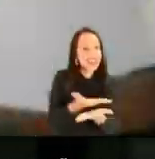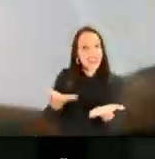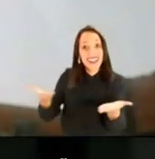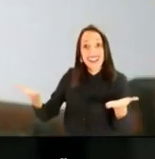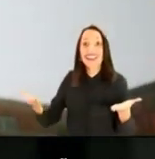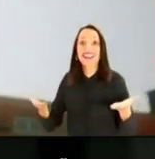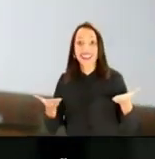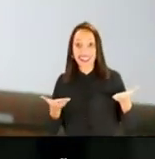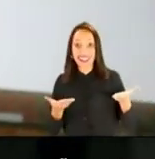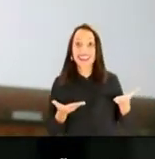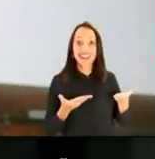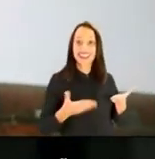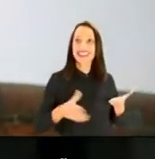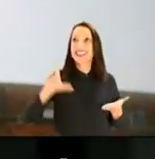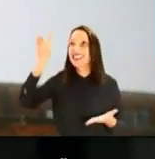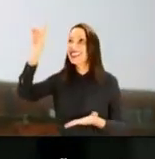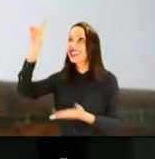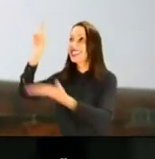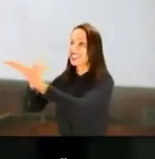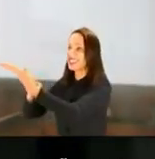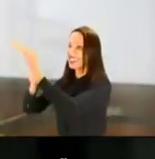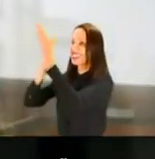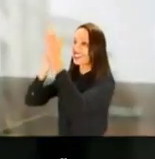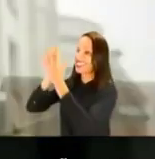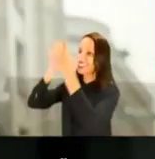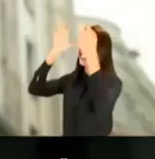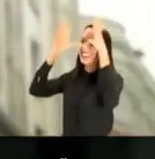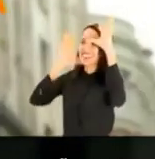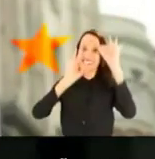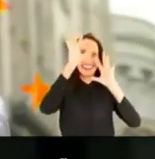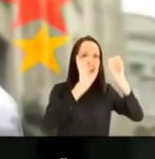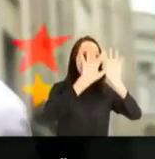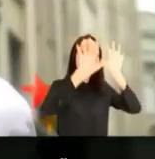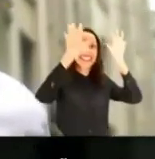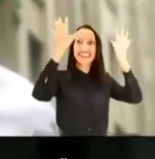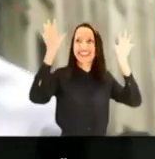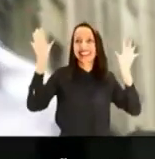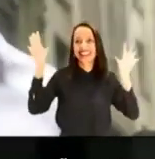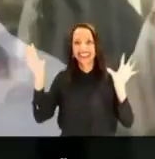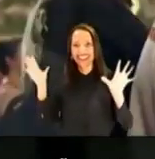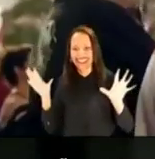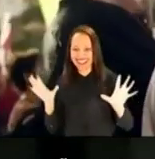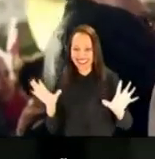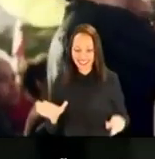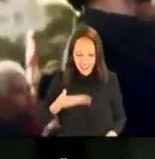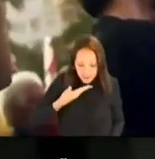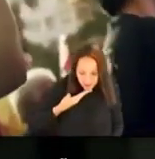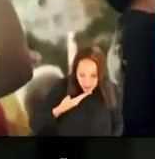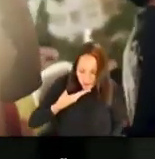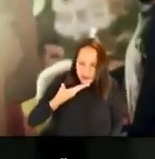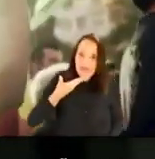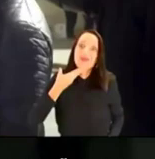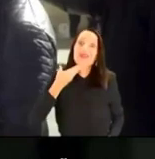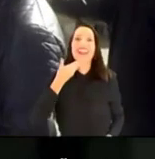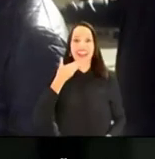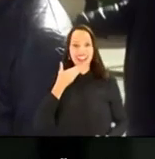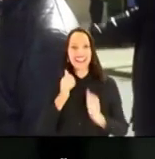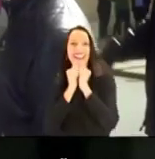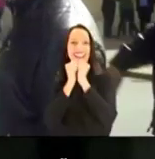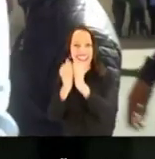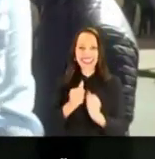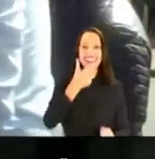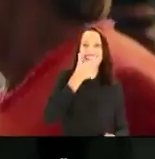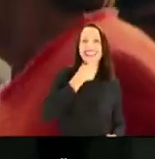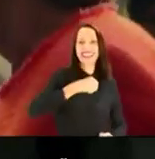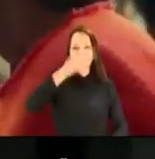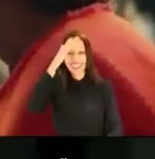mudar. É Deus que aponta, a estrela que tem que brilhar. Ergue essa cabeça, vai